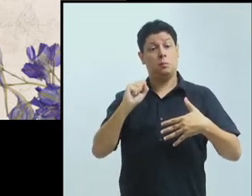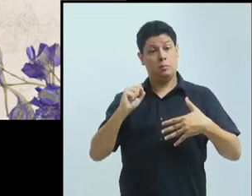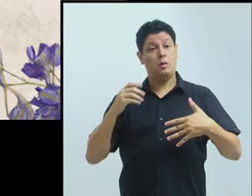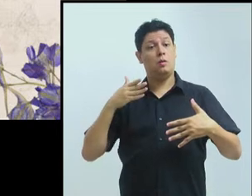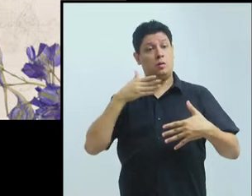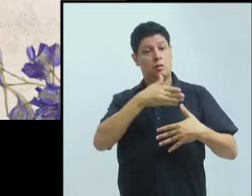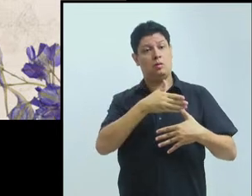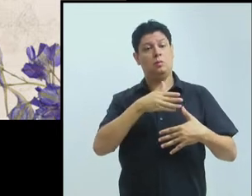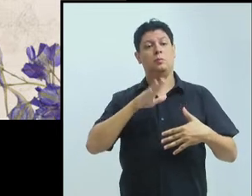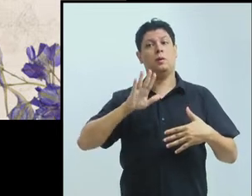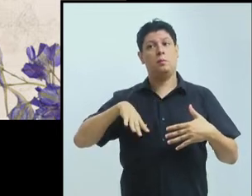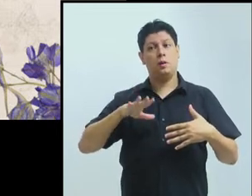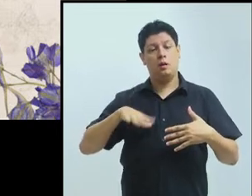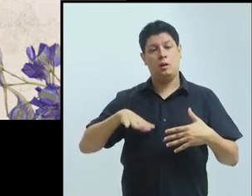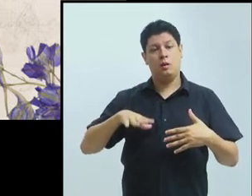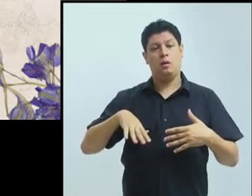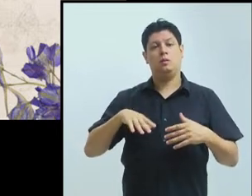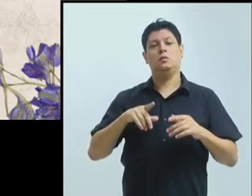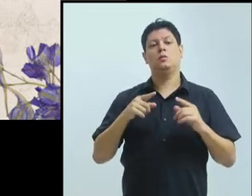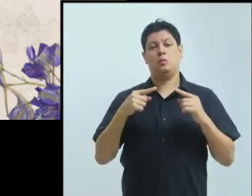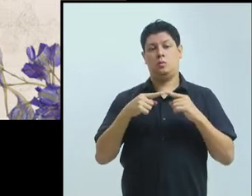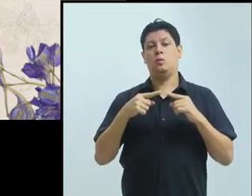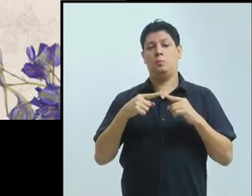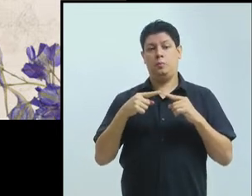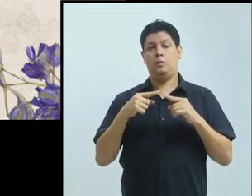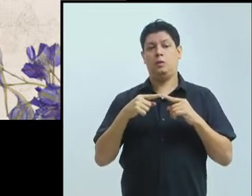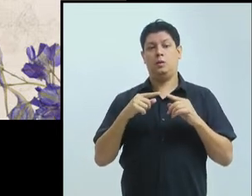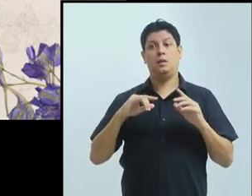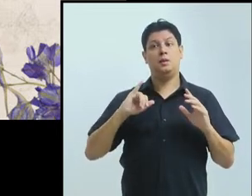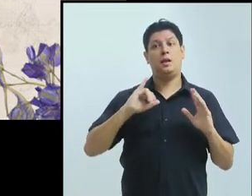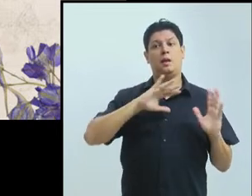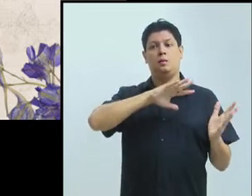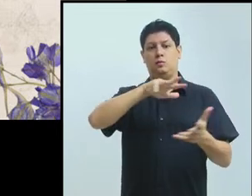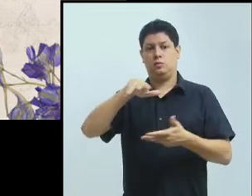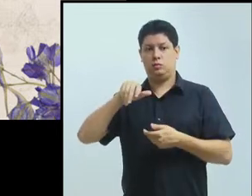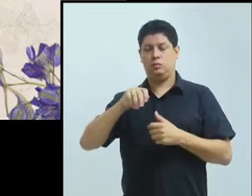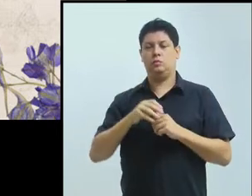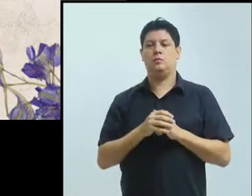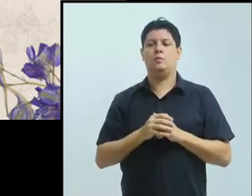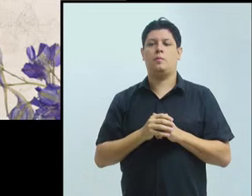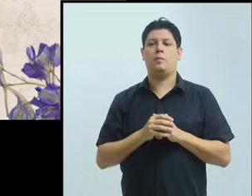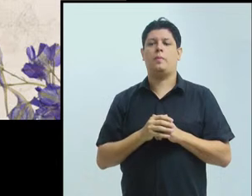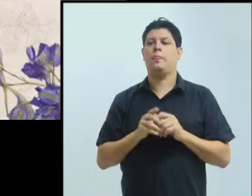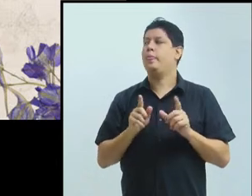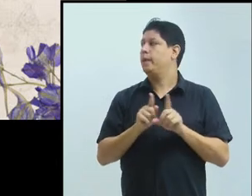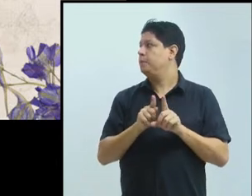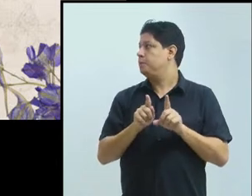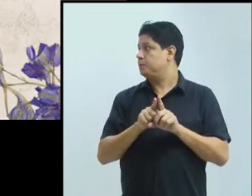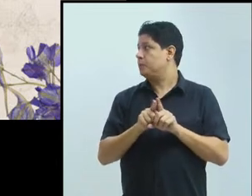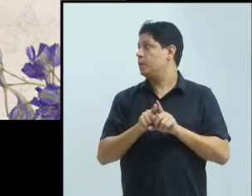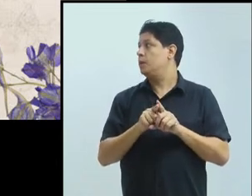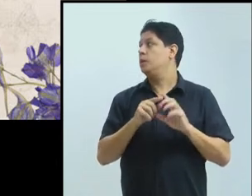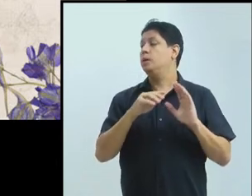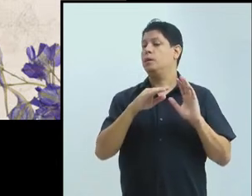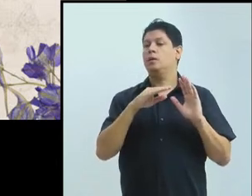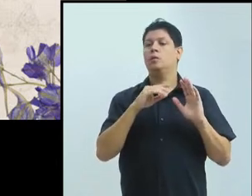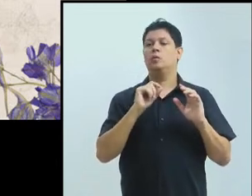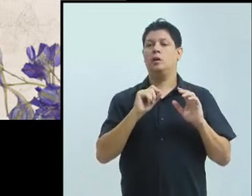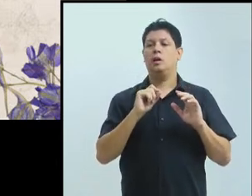Participação de docentes e egressos do programa em pós-doutoramento ou estágio sênior no exterior.